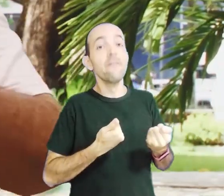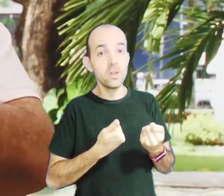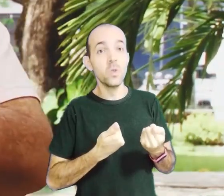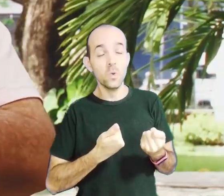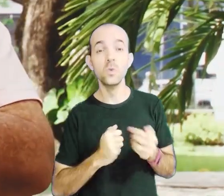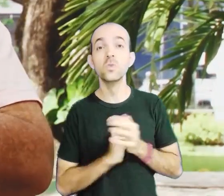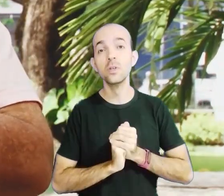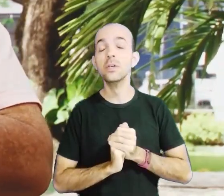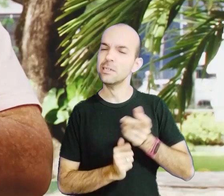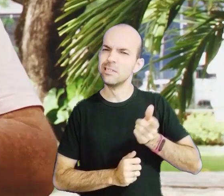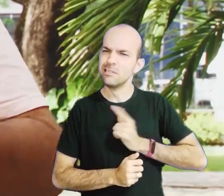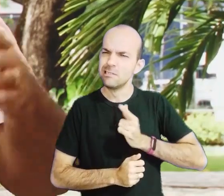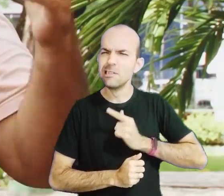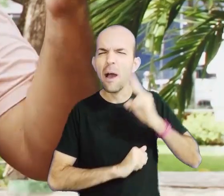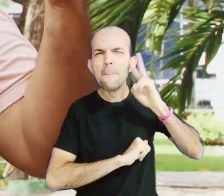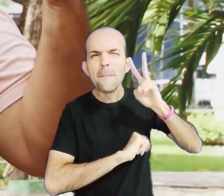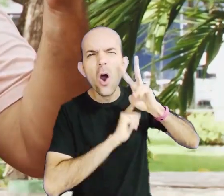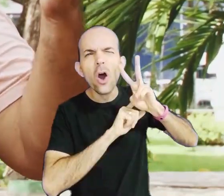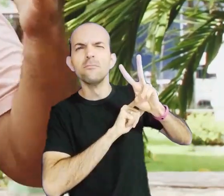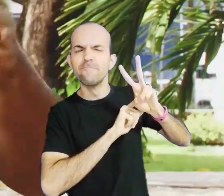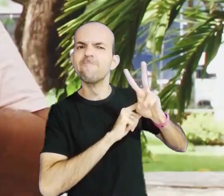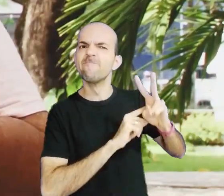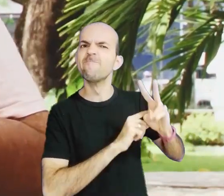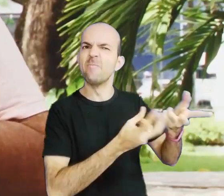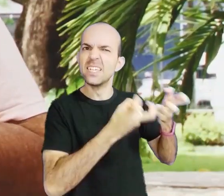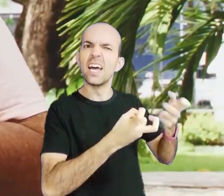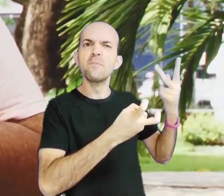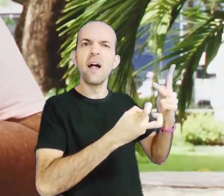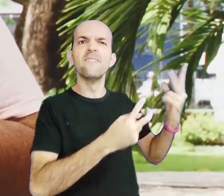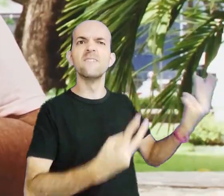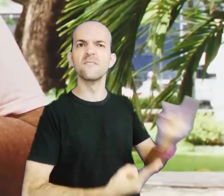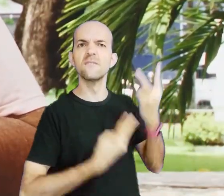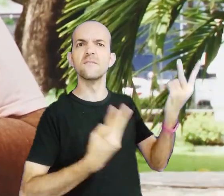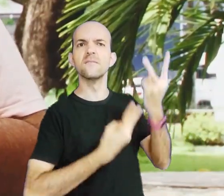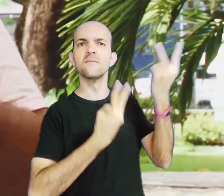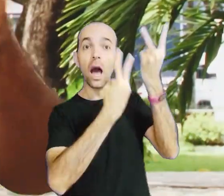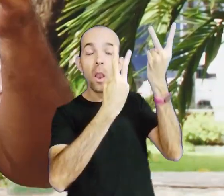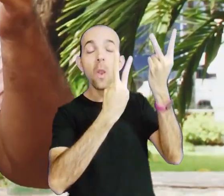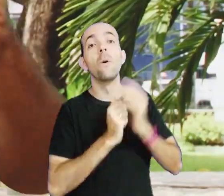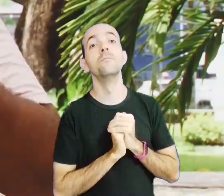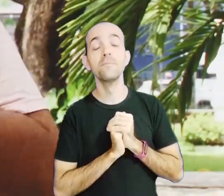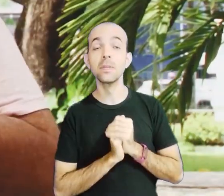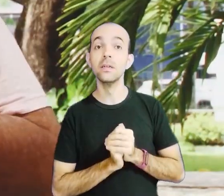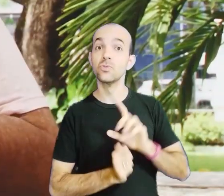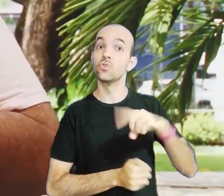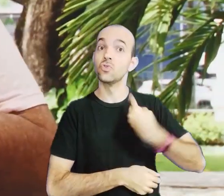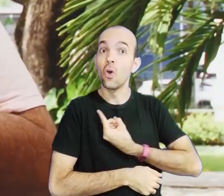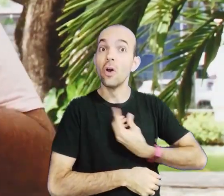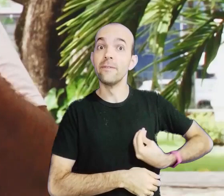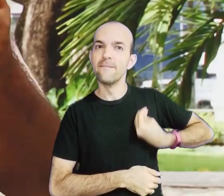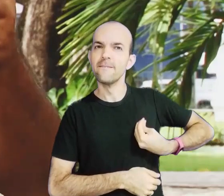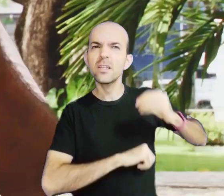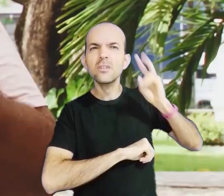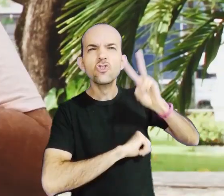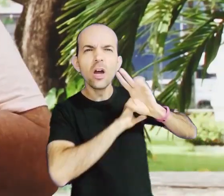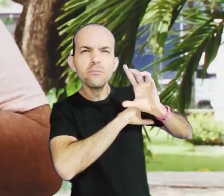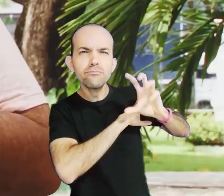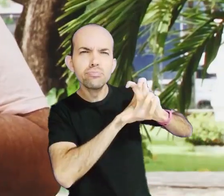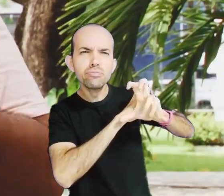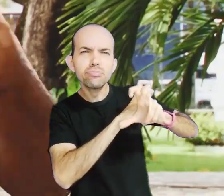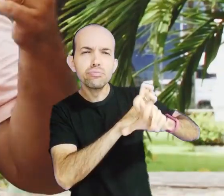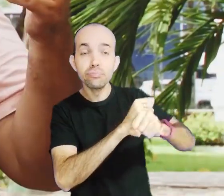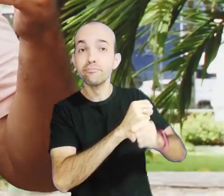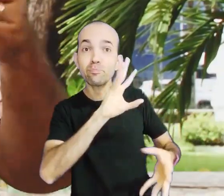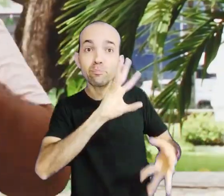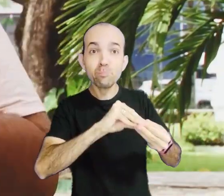valorizando a memória, cumprindo bem a jornada. Um pouco da nossa história registrada agora está.